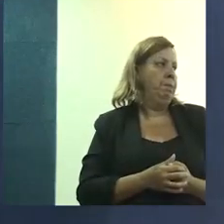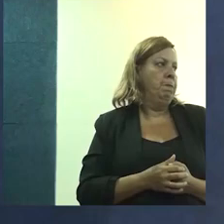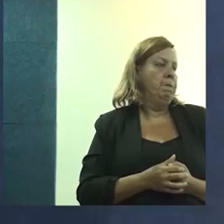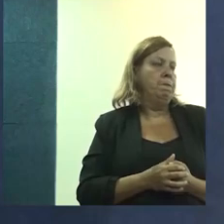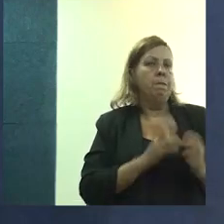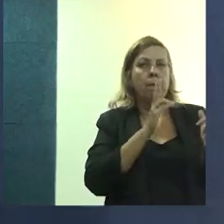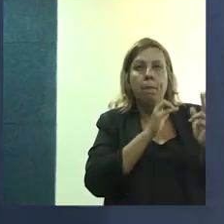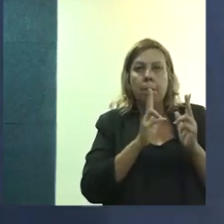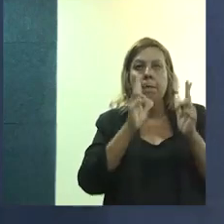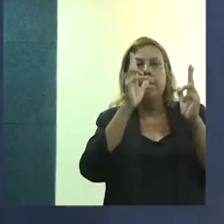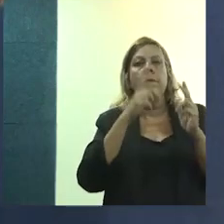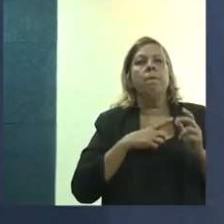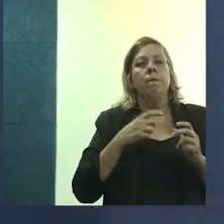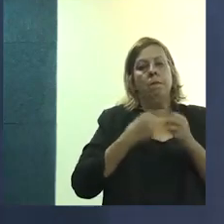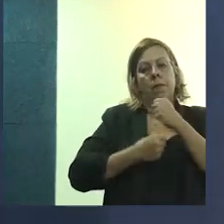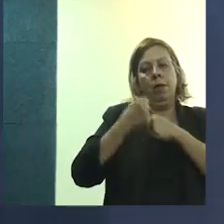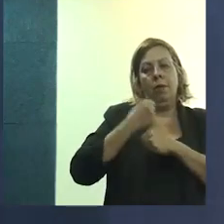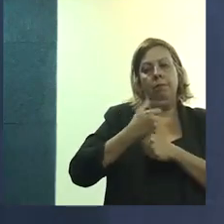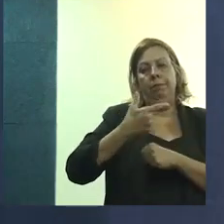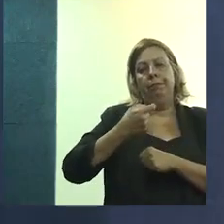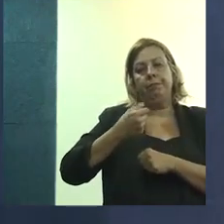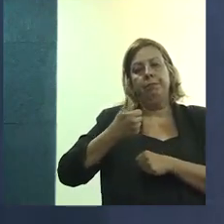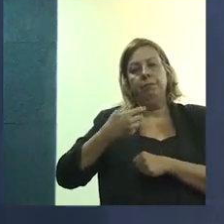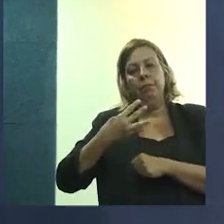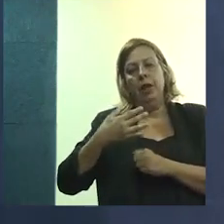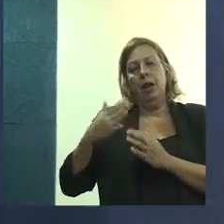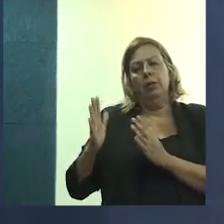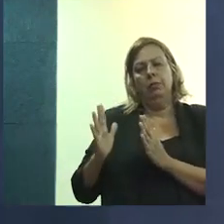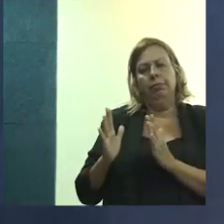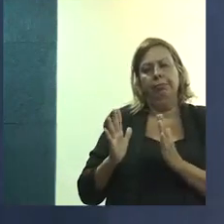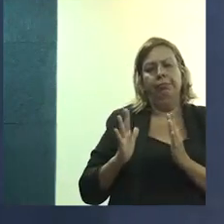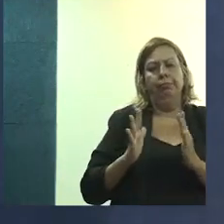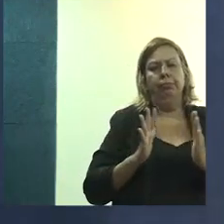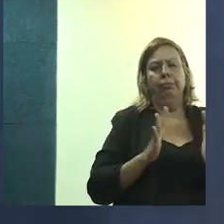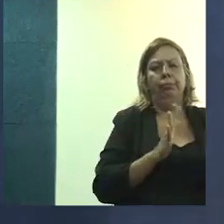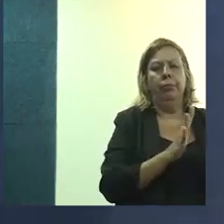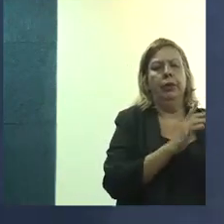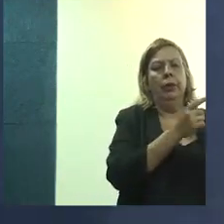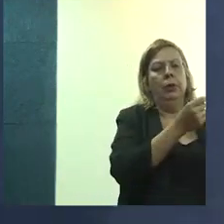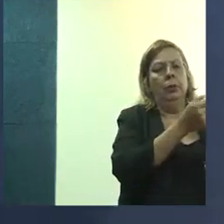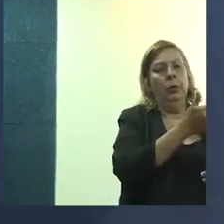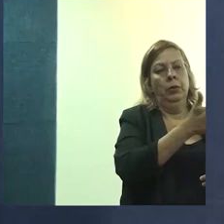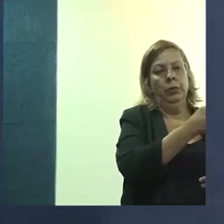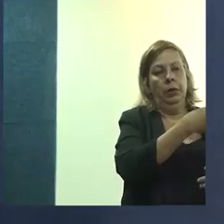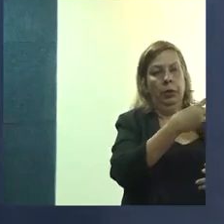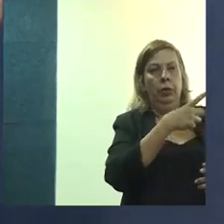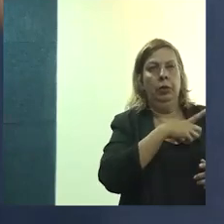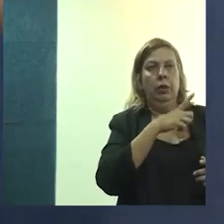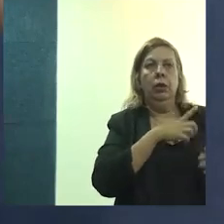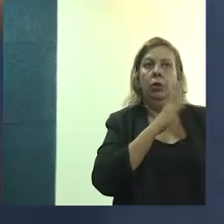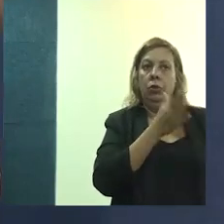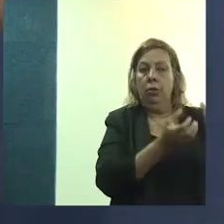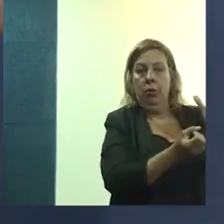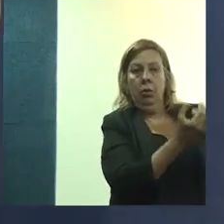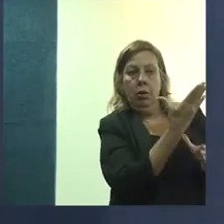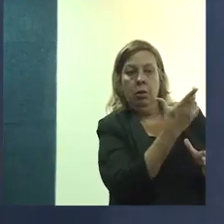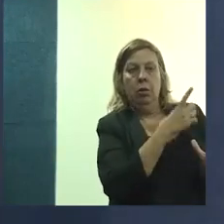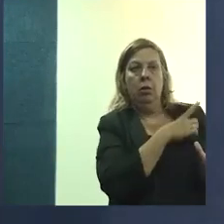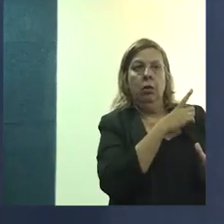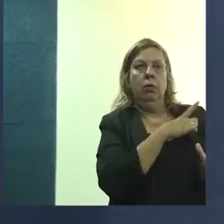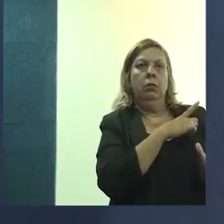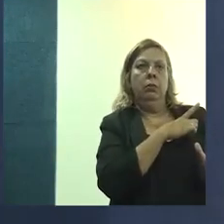Então, esse recorte vem de 2014 até 2023, que é quando a gente está